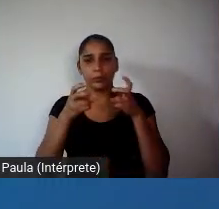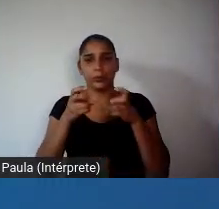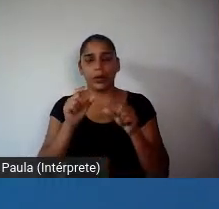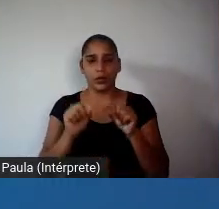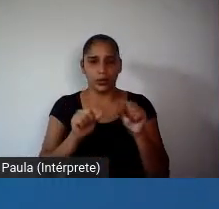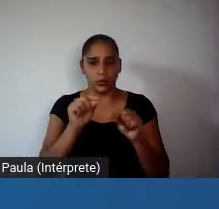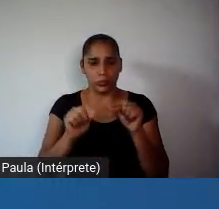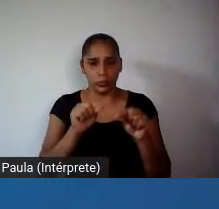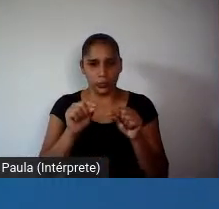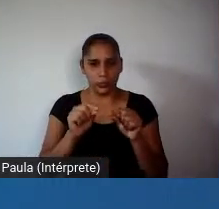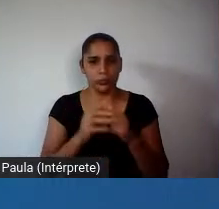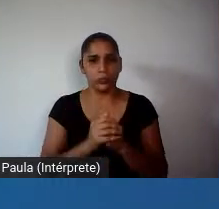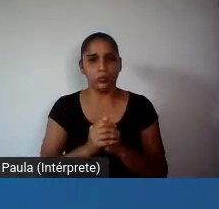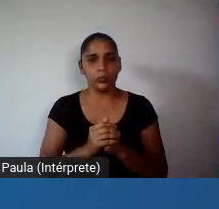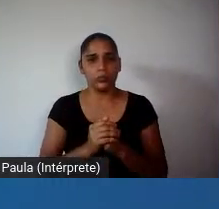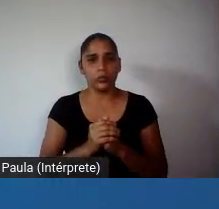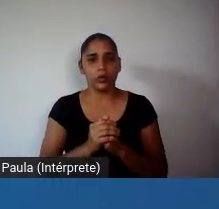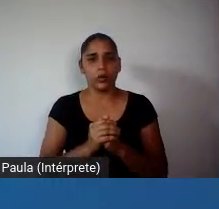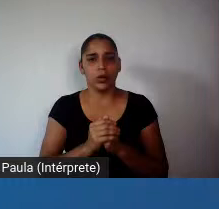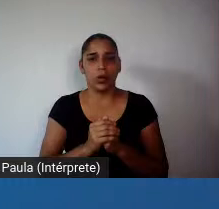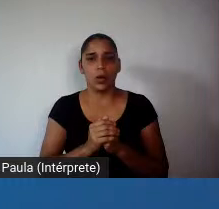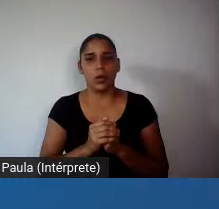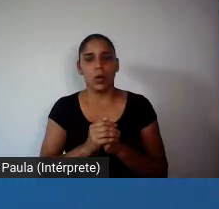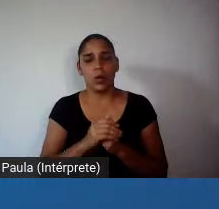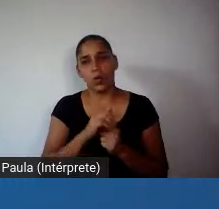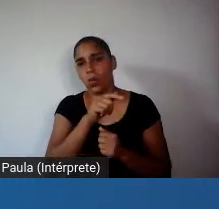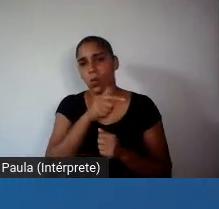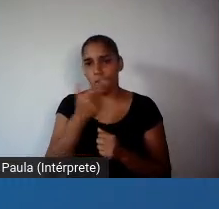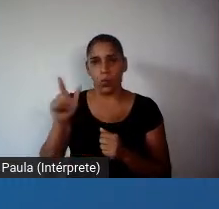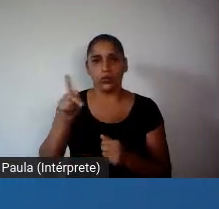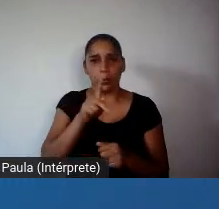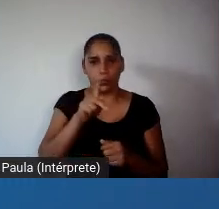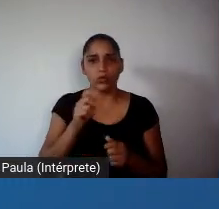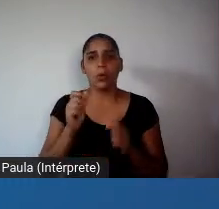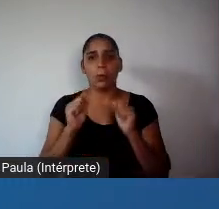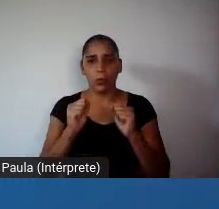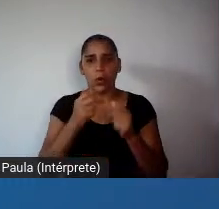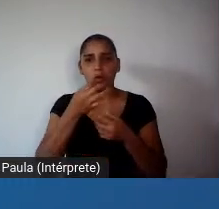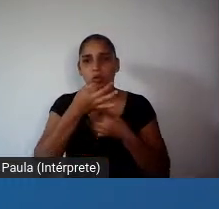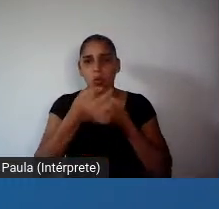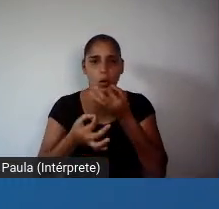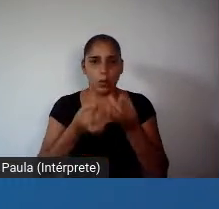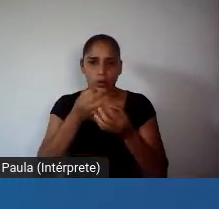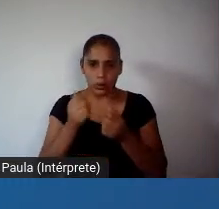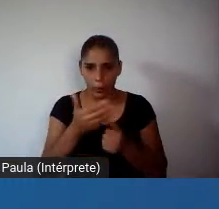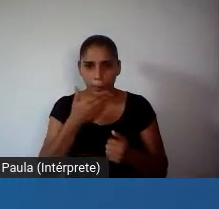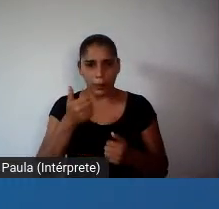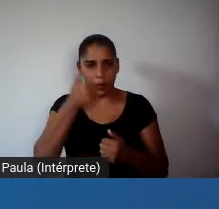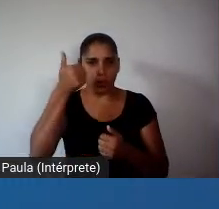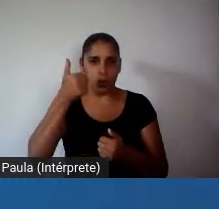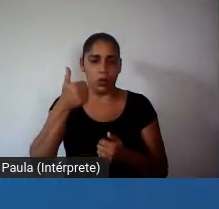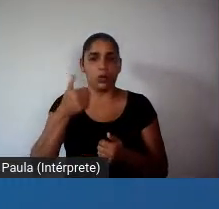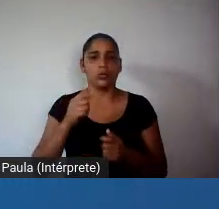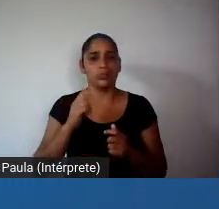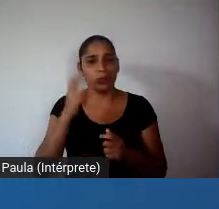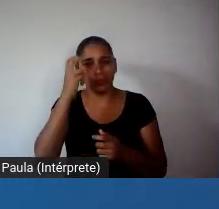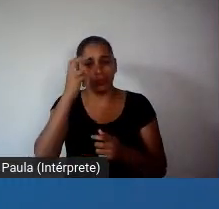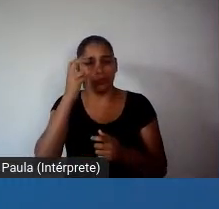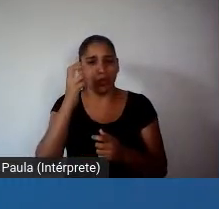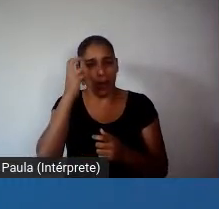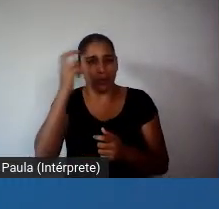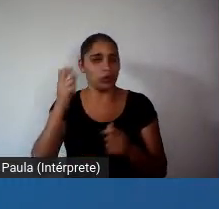pode comentar um pouco mais sobre isso, né, a, a incapacidade dos organismos globais, né, ou a pouca